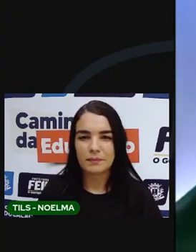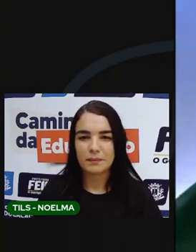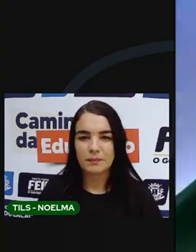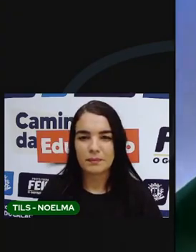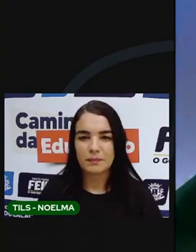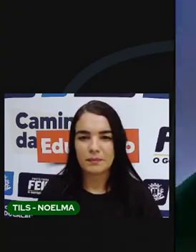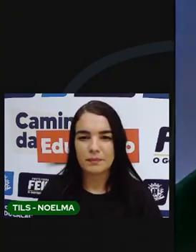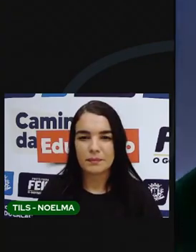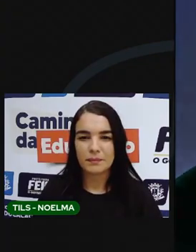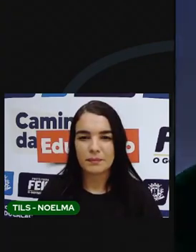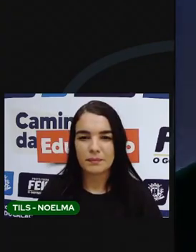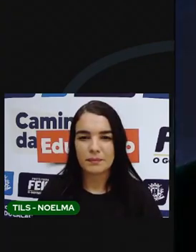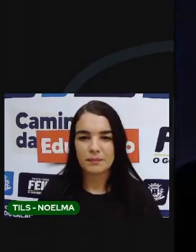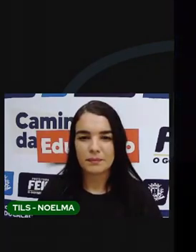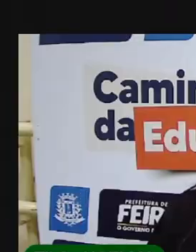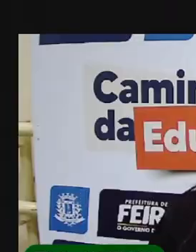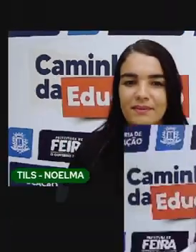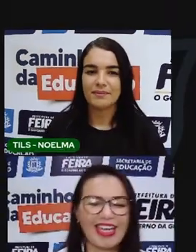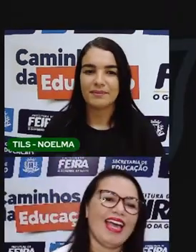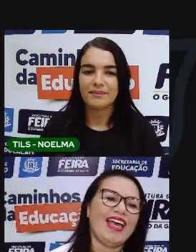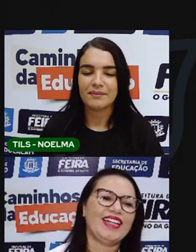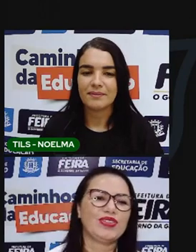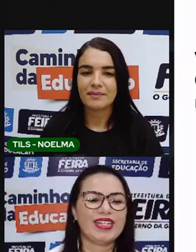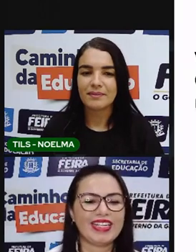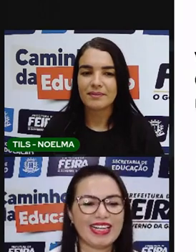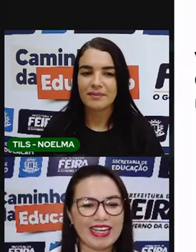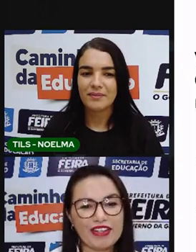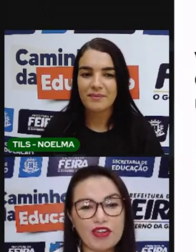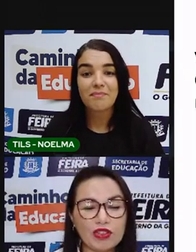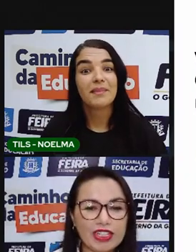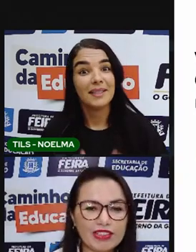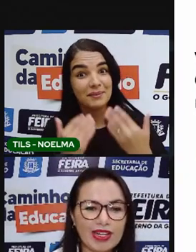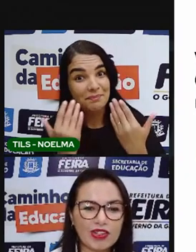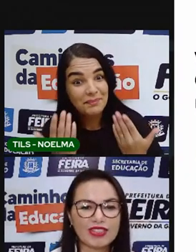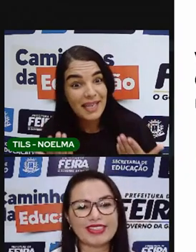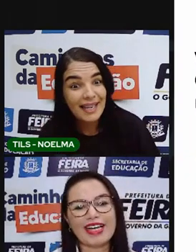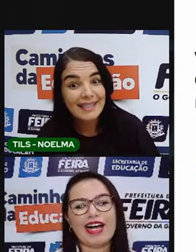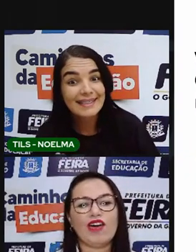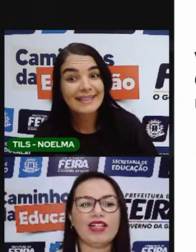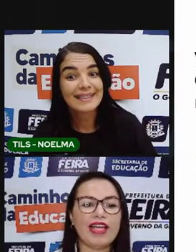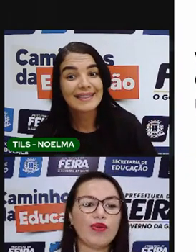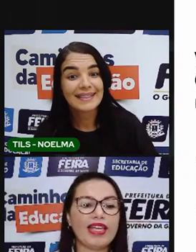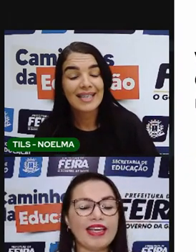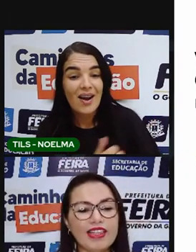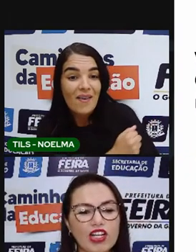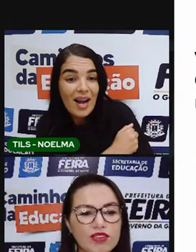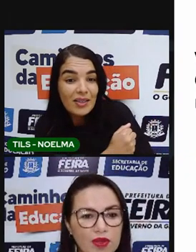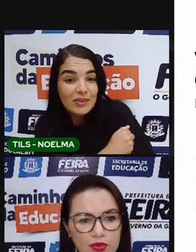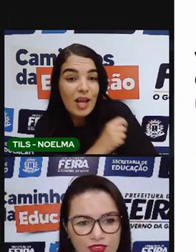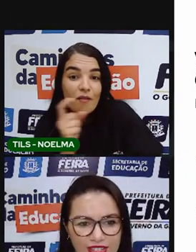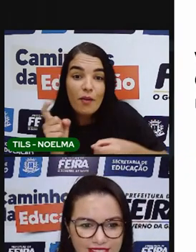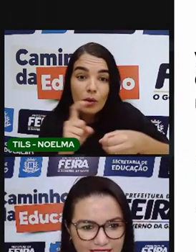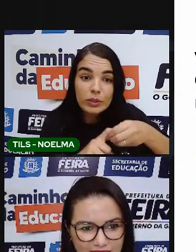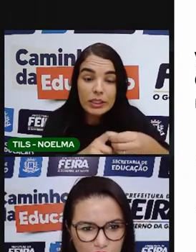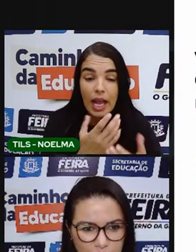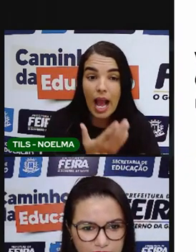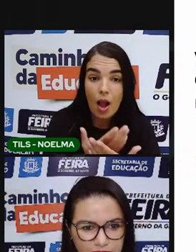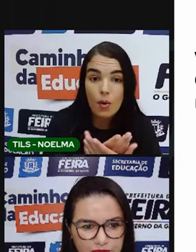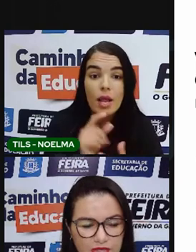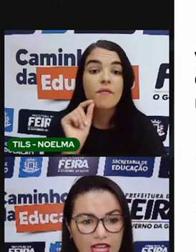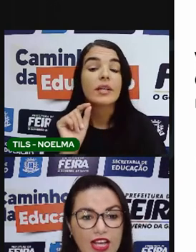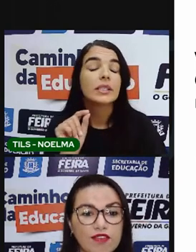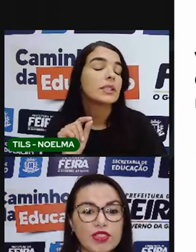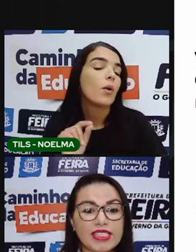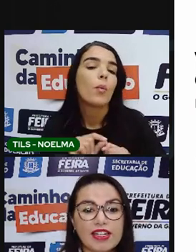eu gostaria de ser aqui. É isso aí, galerinha. Voltando à nossa aula, né? O que nós vamos fazer agora?